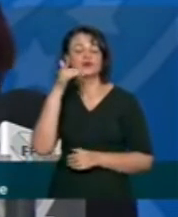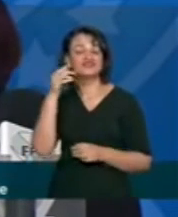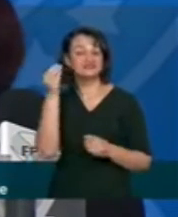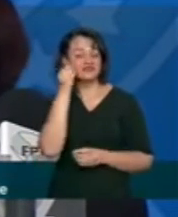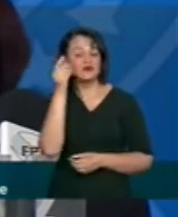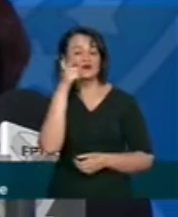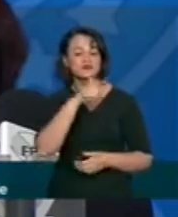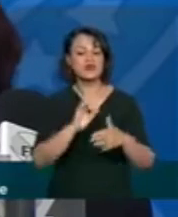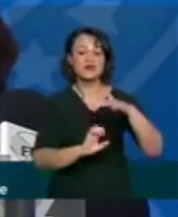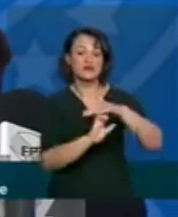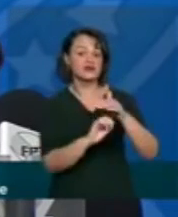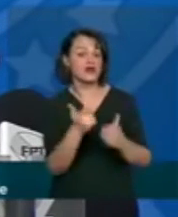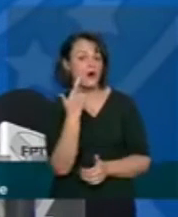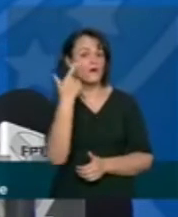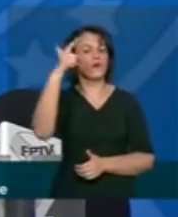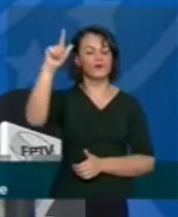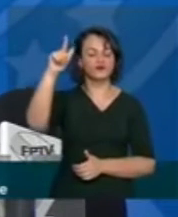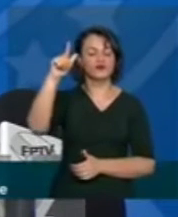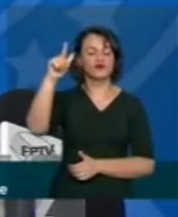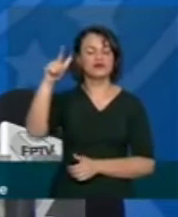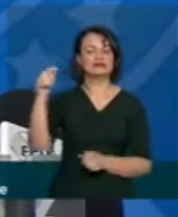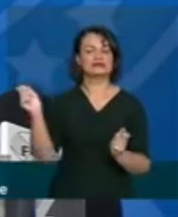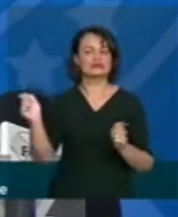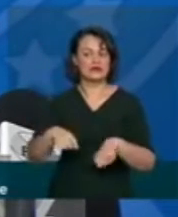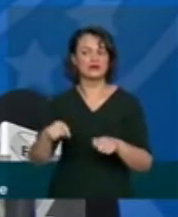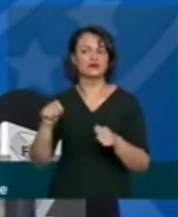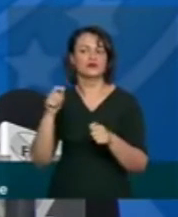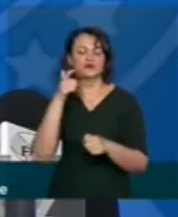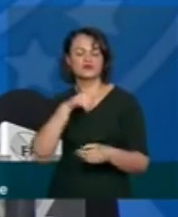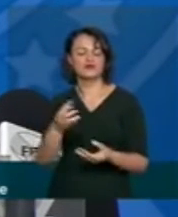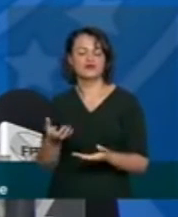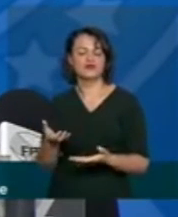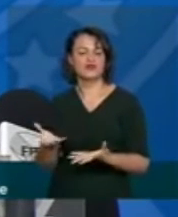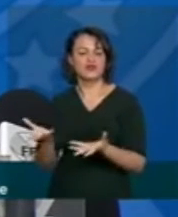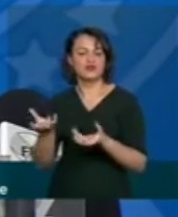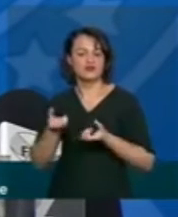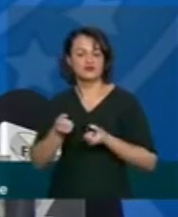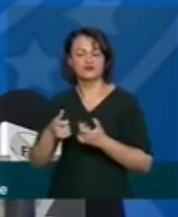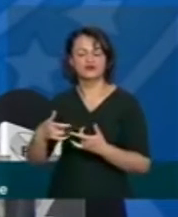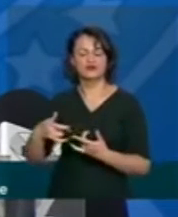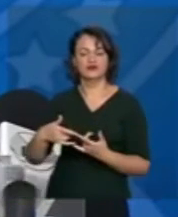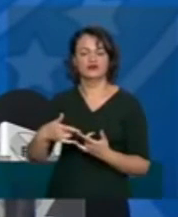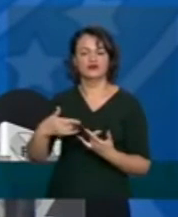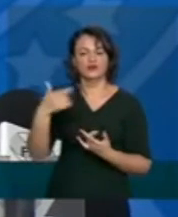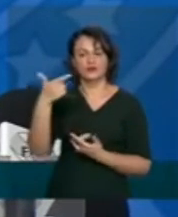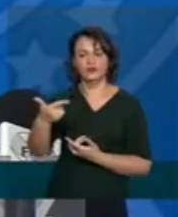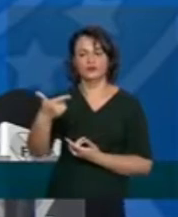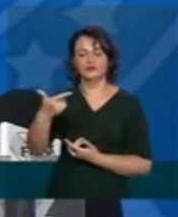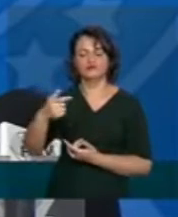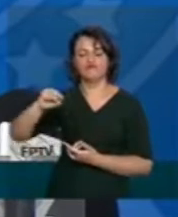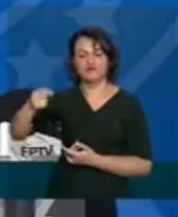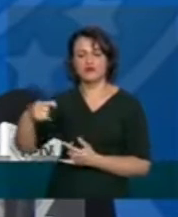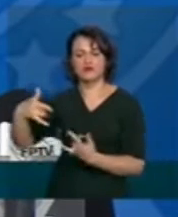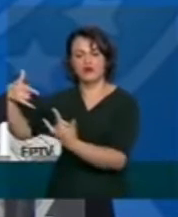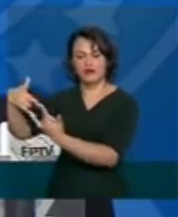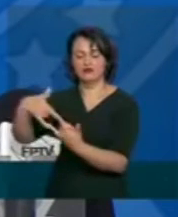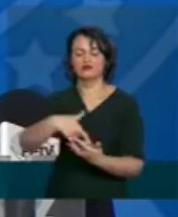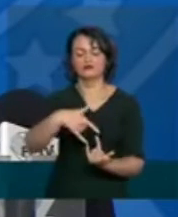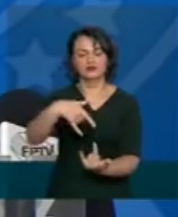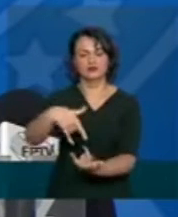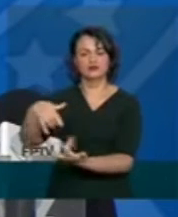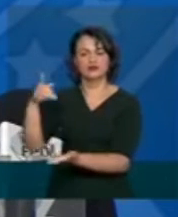outra empresa que possa nos entregar o restante os outros 2 mil leitos que nós havíamos